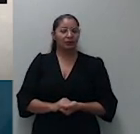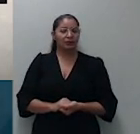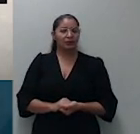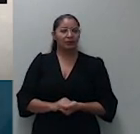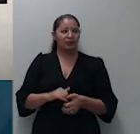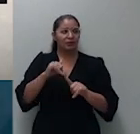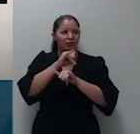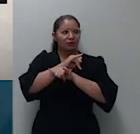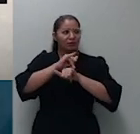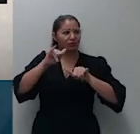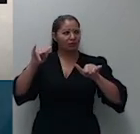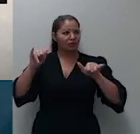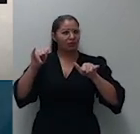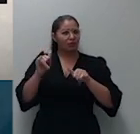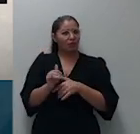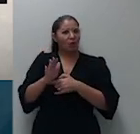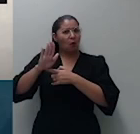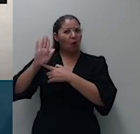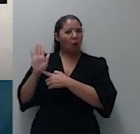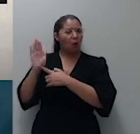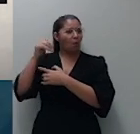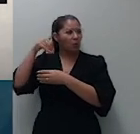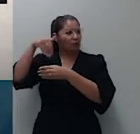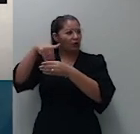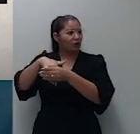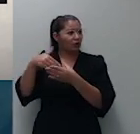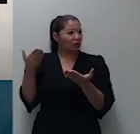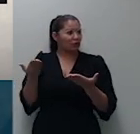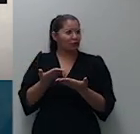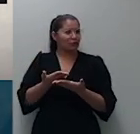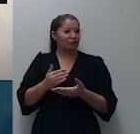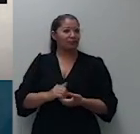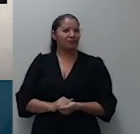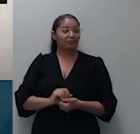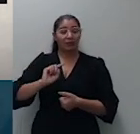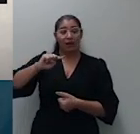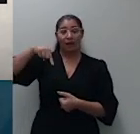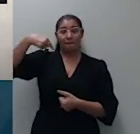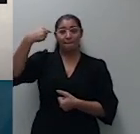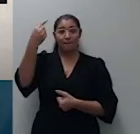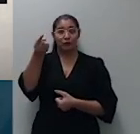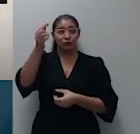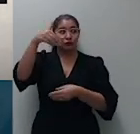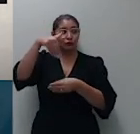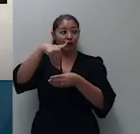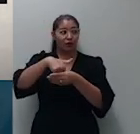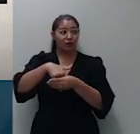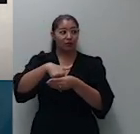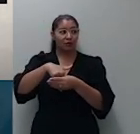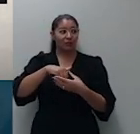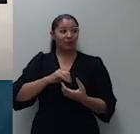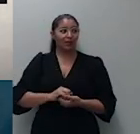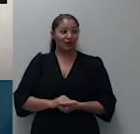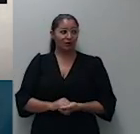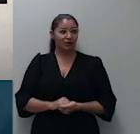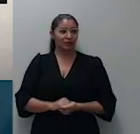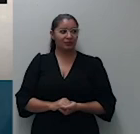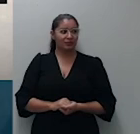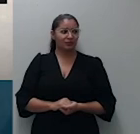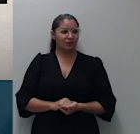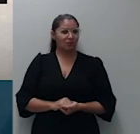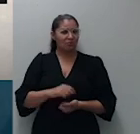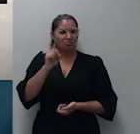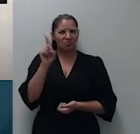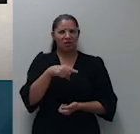apresenta voto hoje após o voto do relator negando o provimento